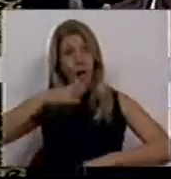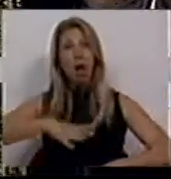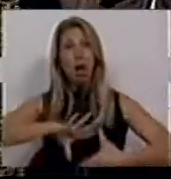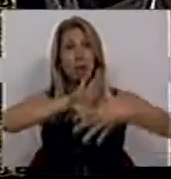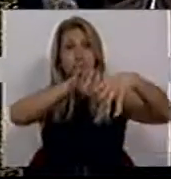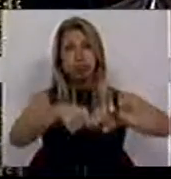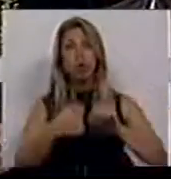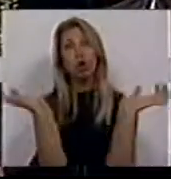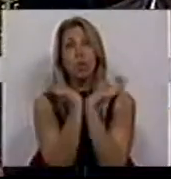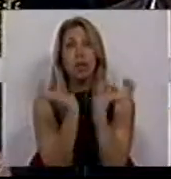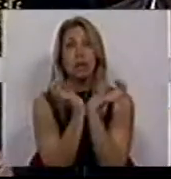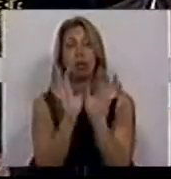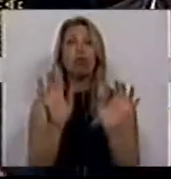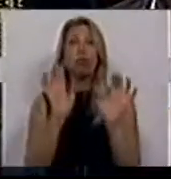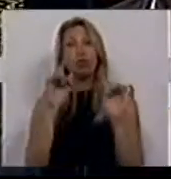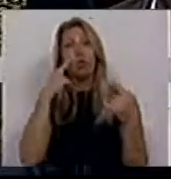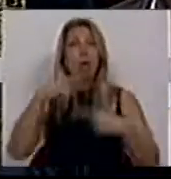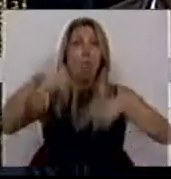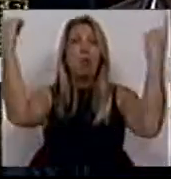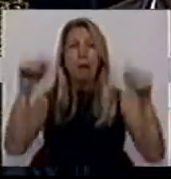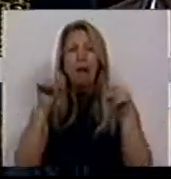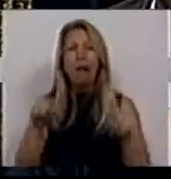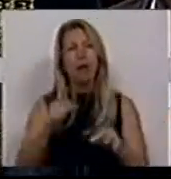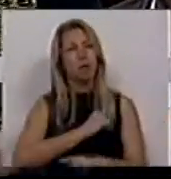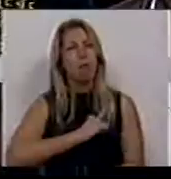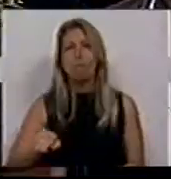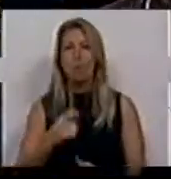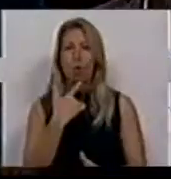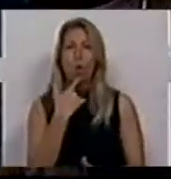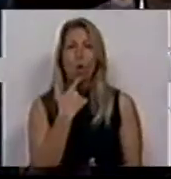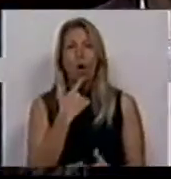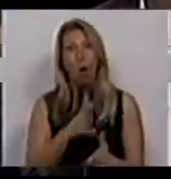Pública. Esse é o ataque maior a uma das grandes conquistas de Abril.